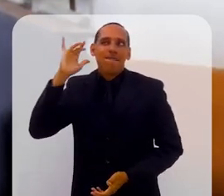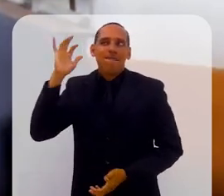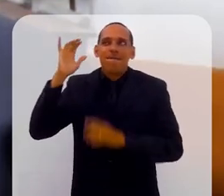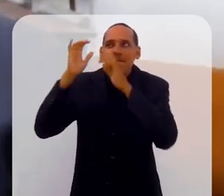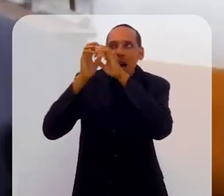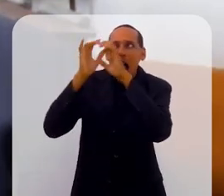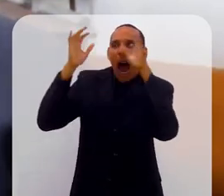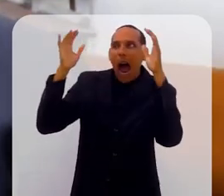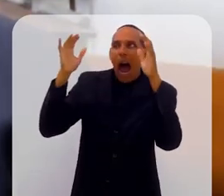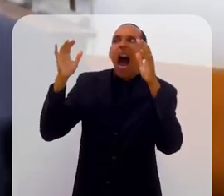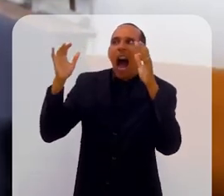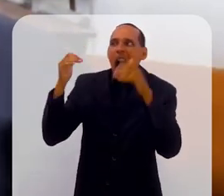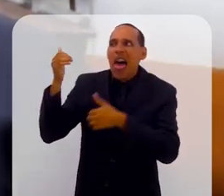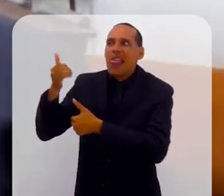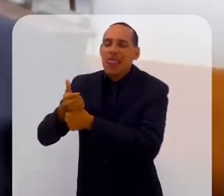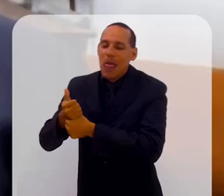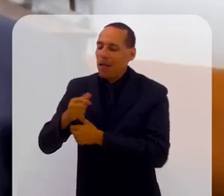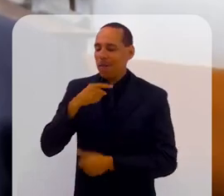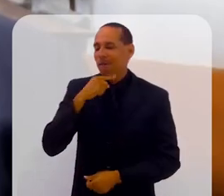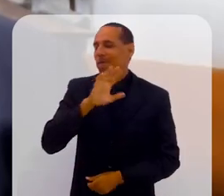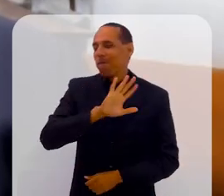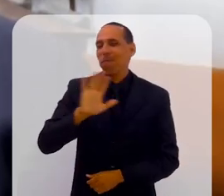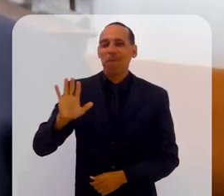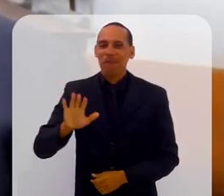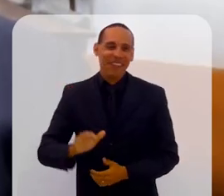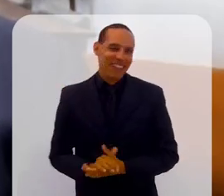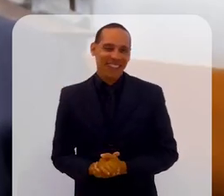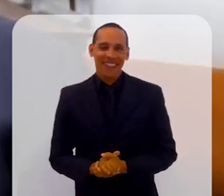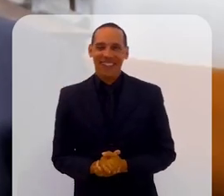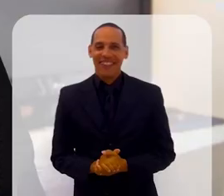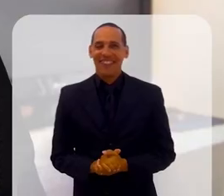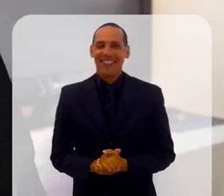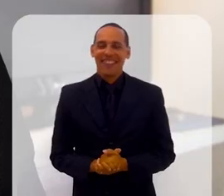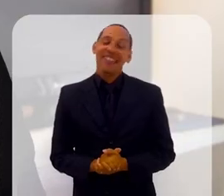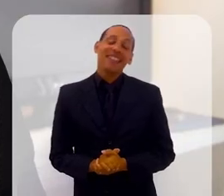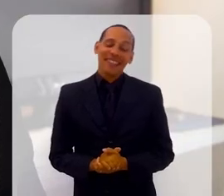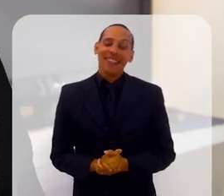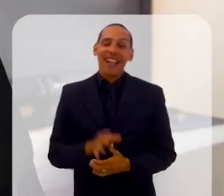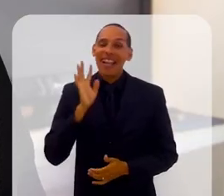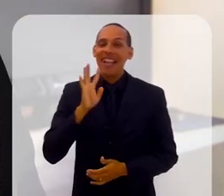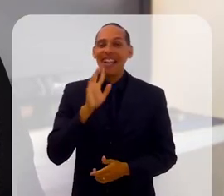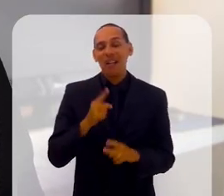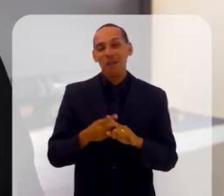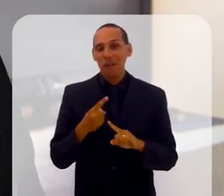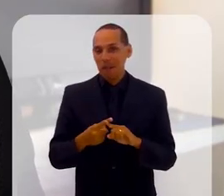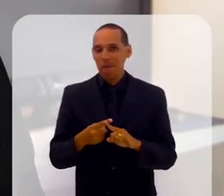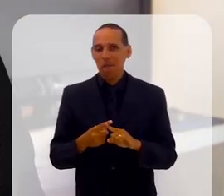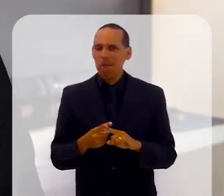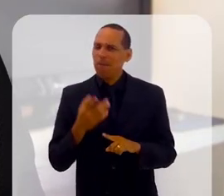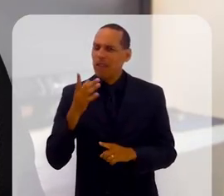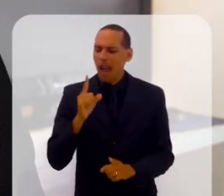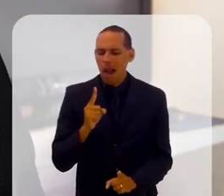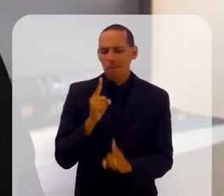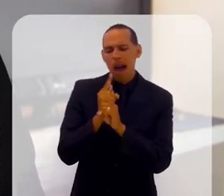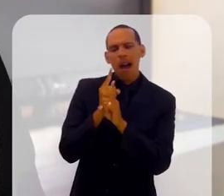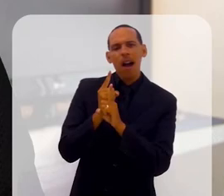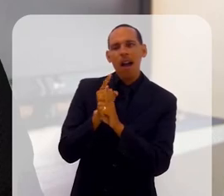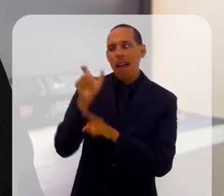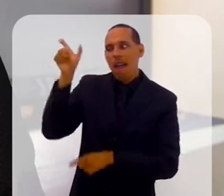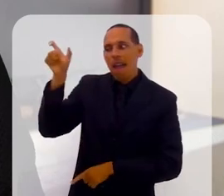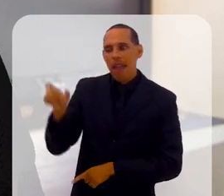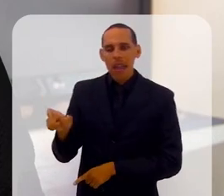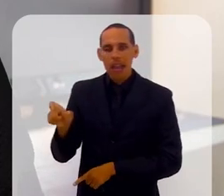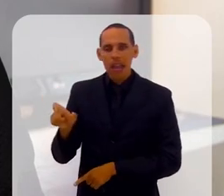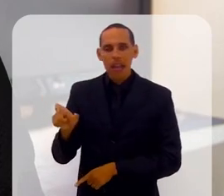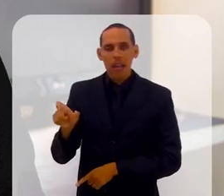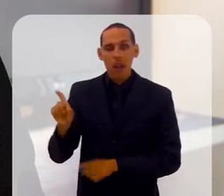Vamos dizer assim, essa profecia. Ela não se realizou. Não, mas foi legal porque você identificou que